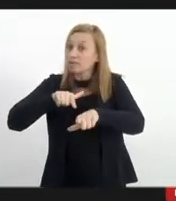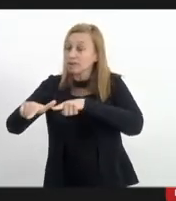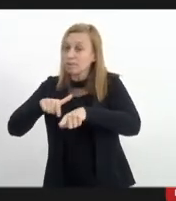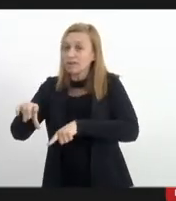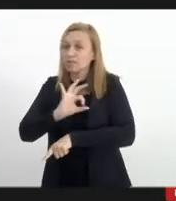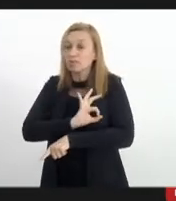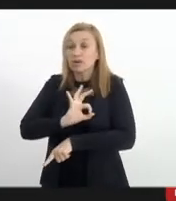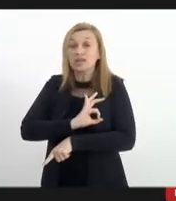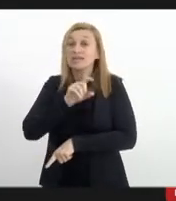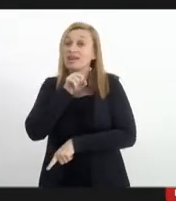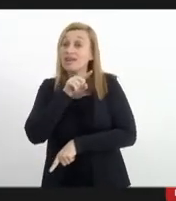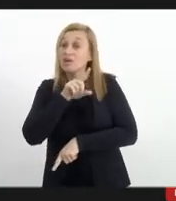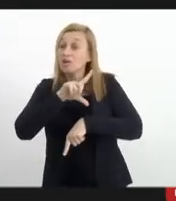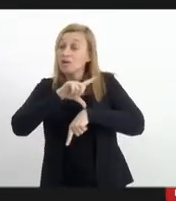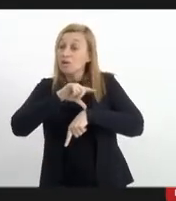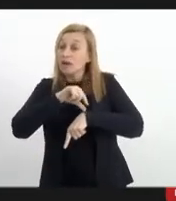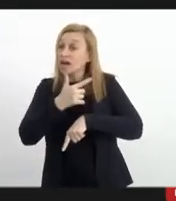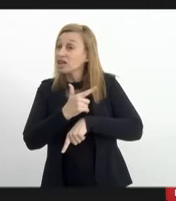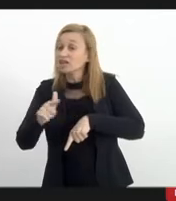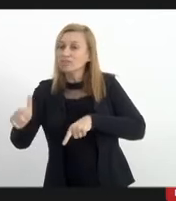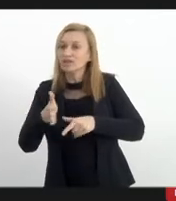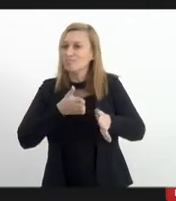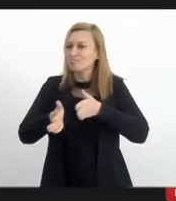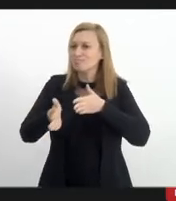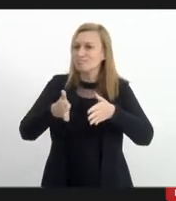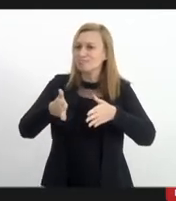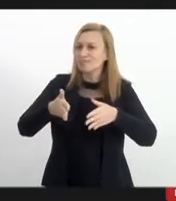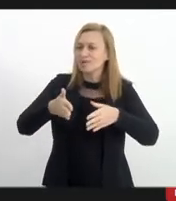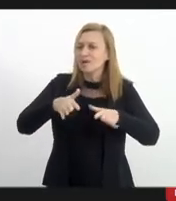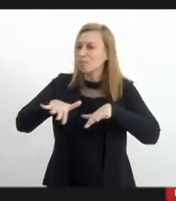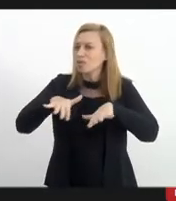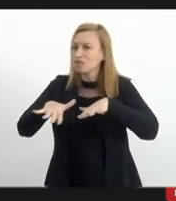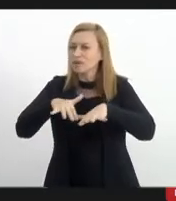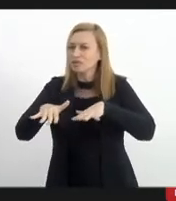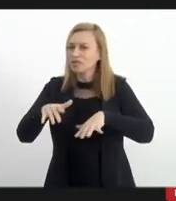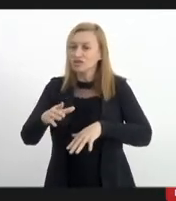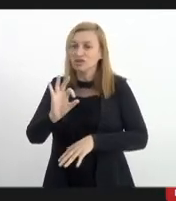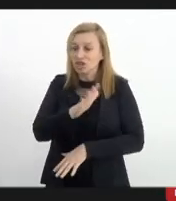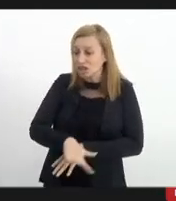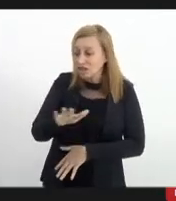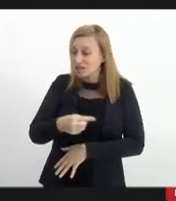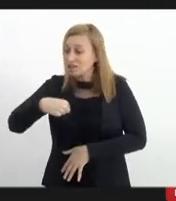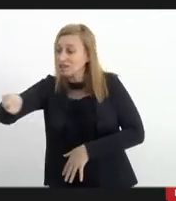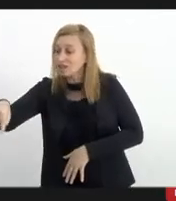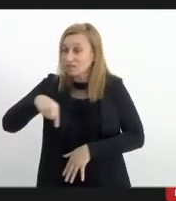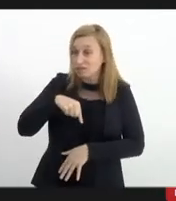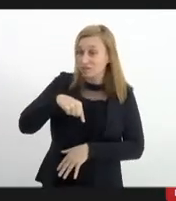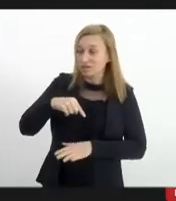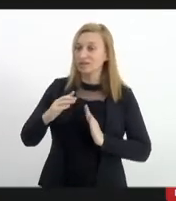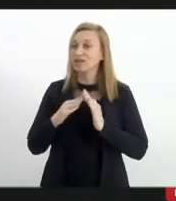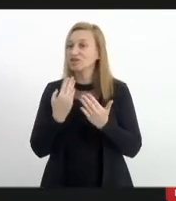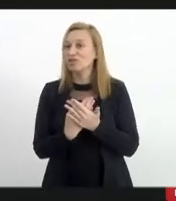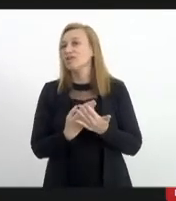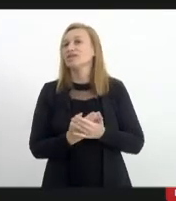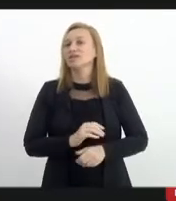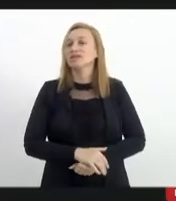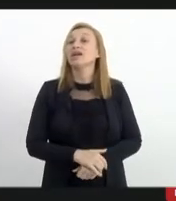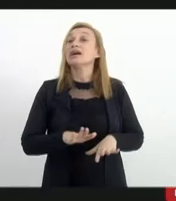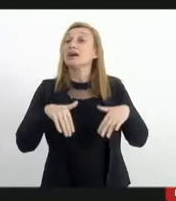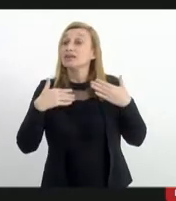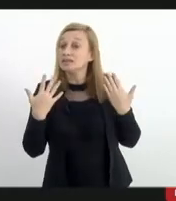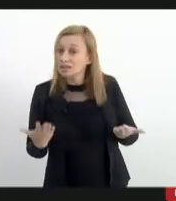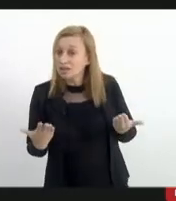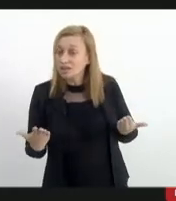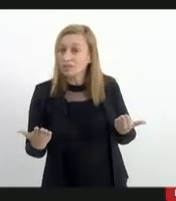são aqueles em que não existe movimento, principalmente de crianças indo e vindo para as escolas. Então,